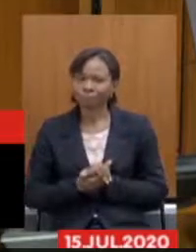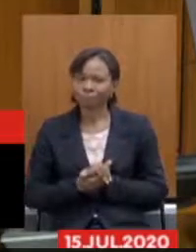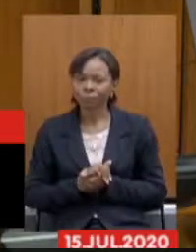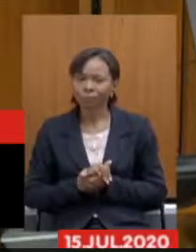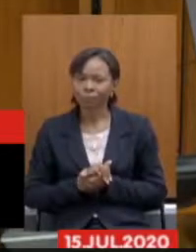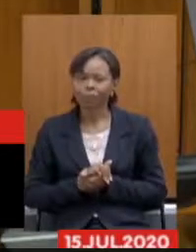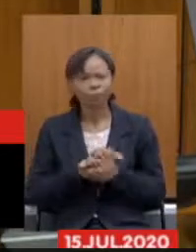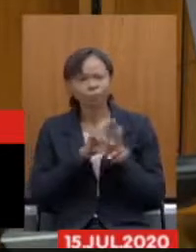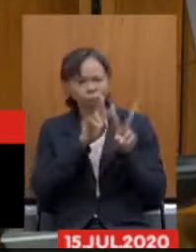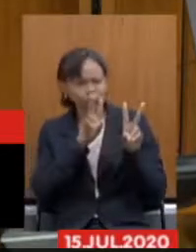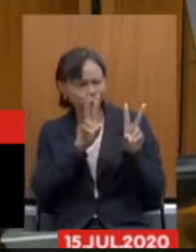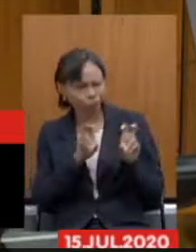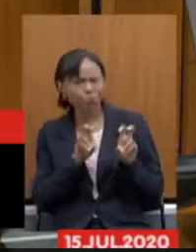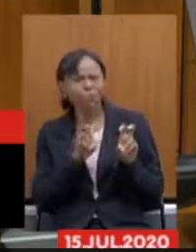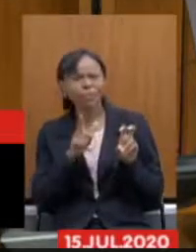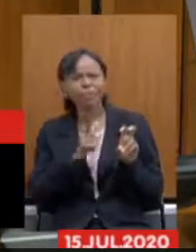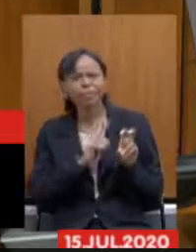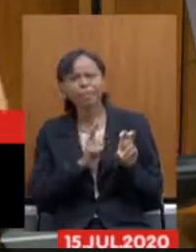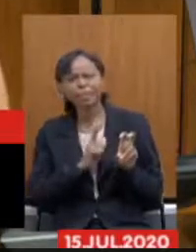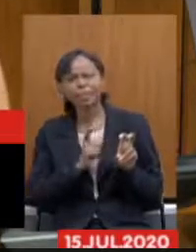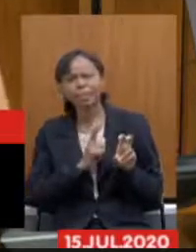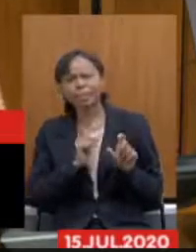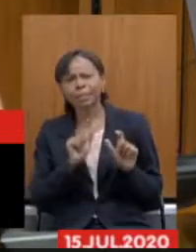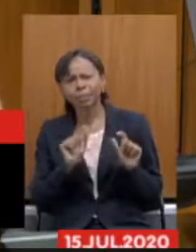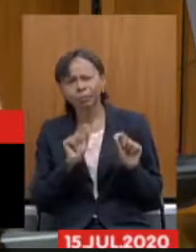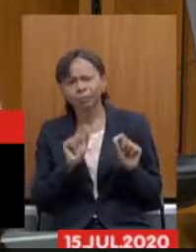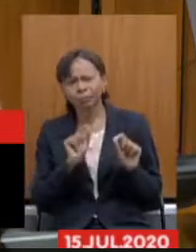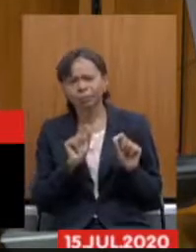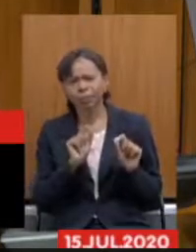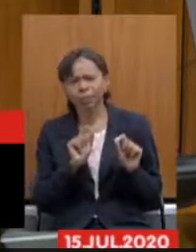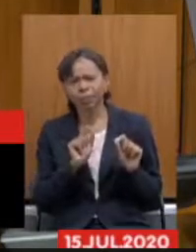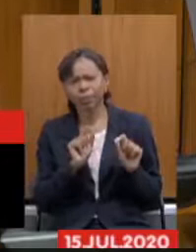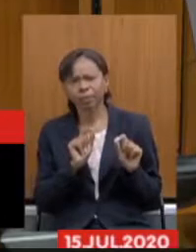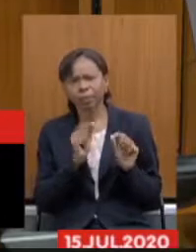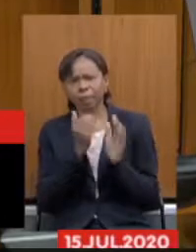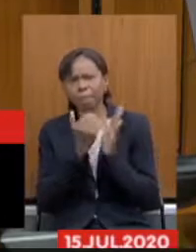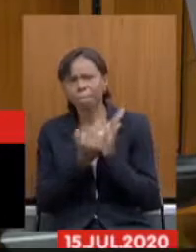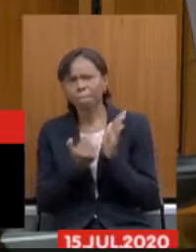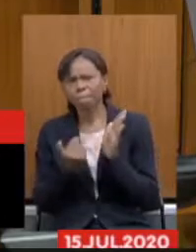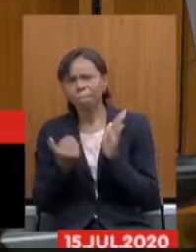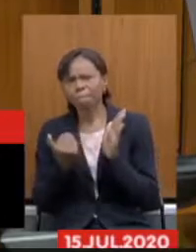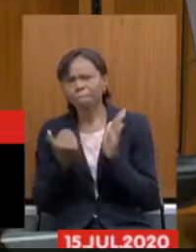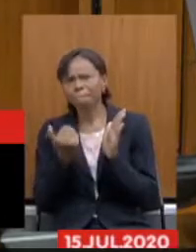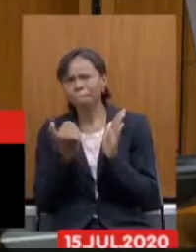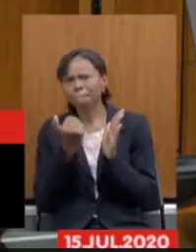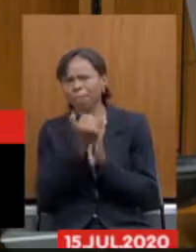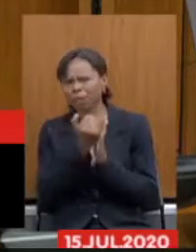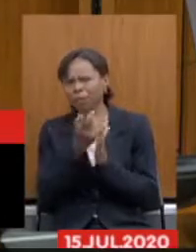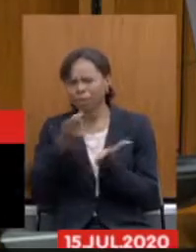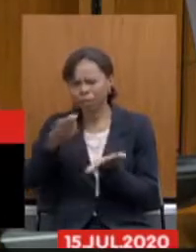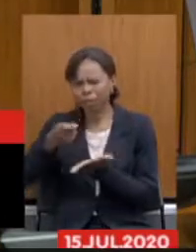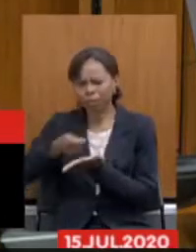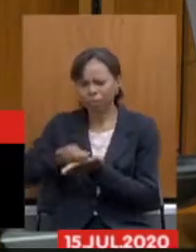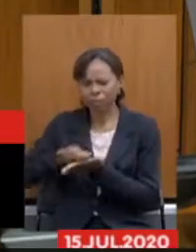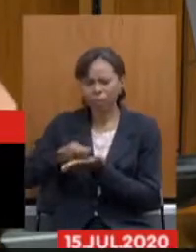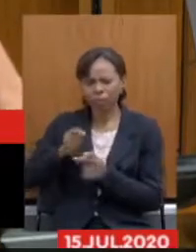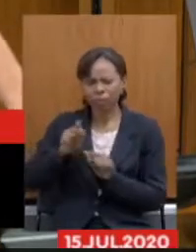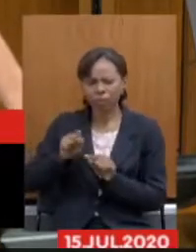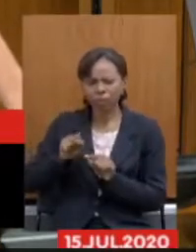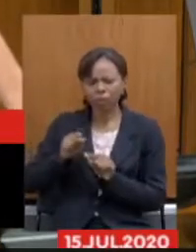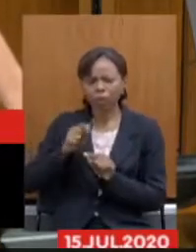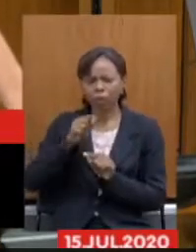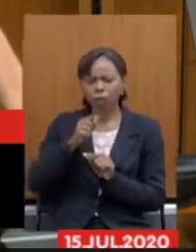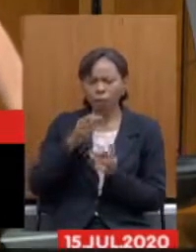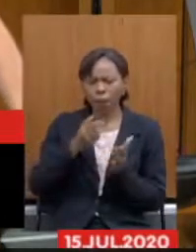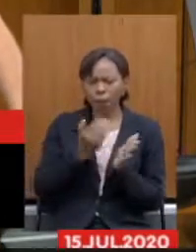dentro disso existe aqui um aumento nessa contribuição ao mesmo tempo que você aumenta